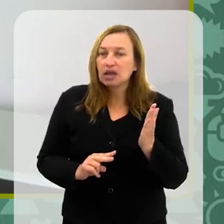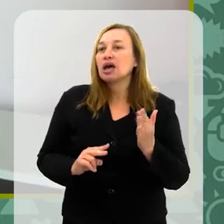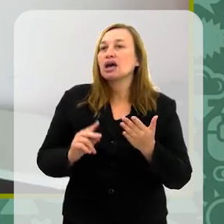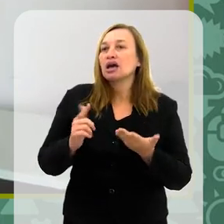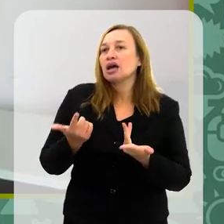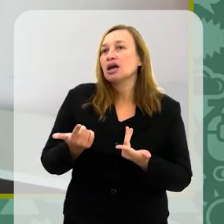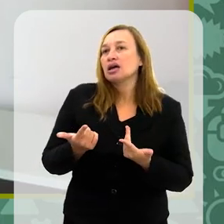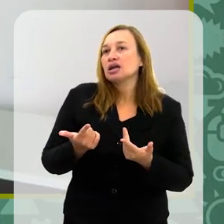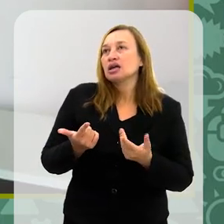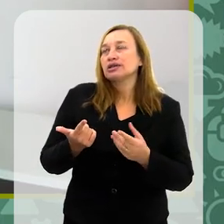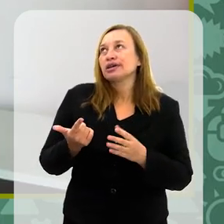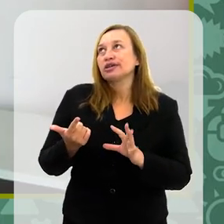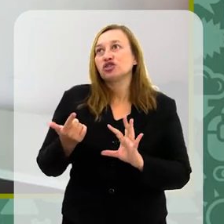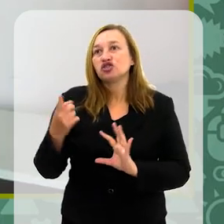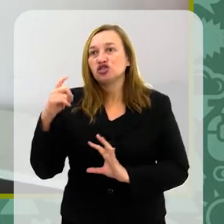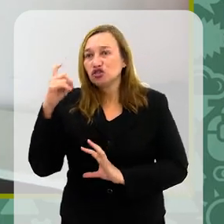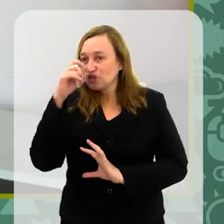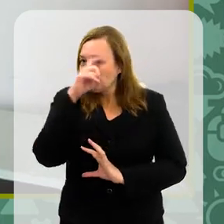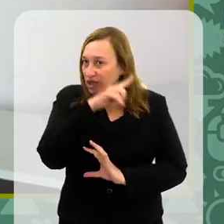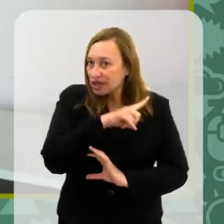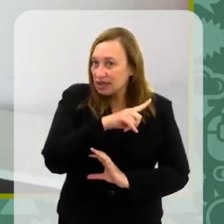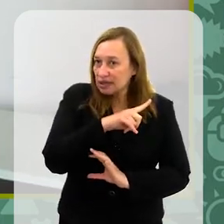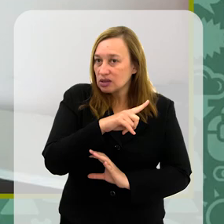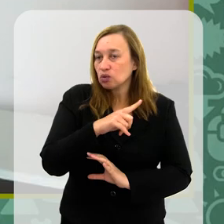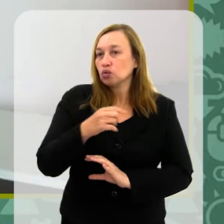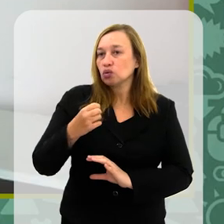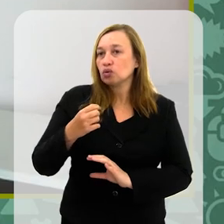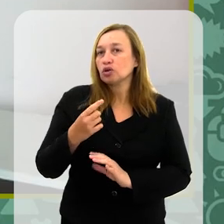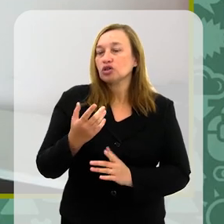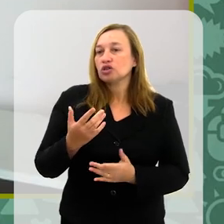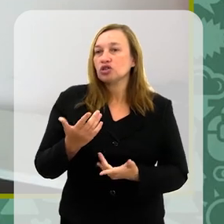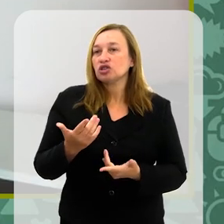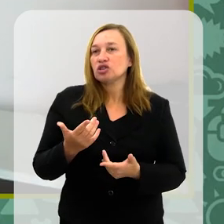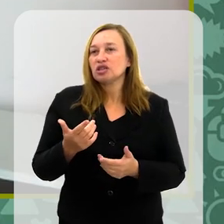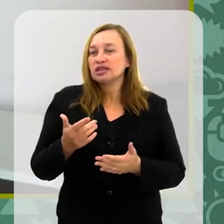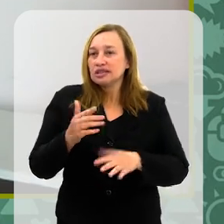estar muito, muito, muito longe de estar no patamar ideal.